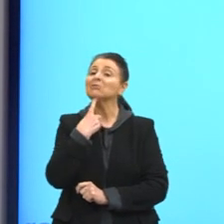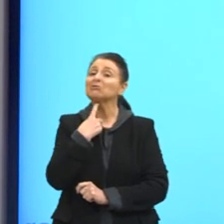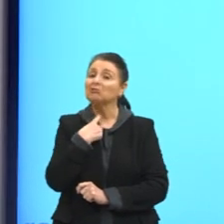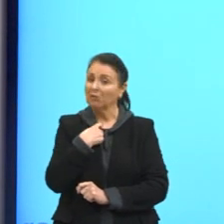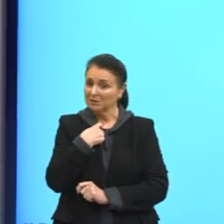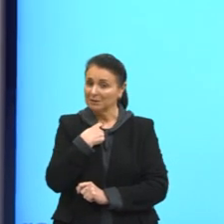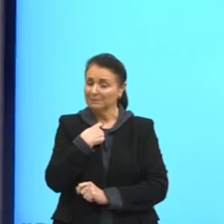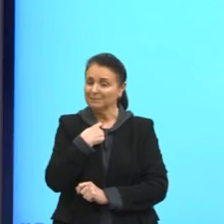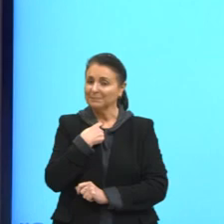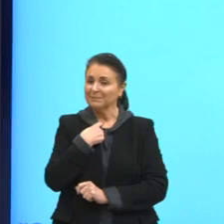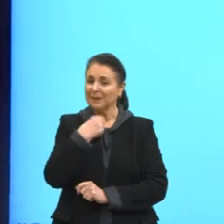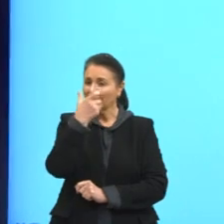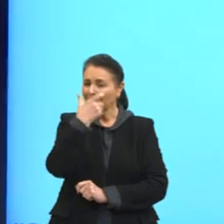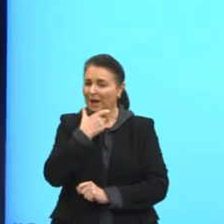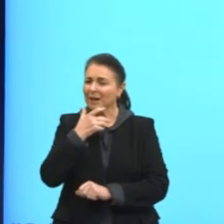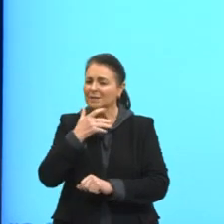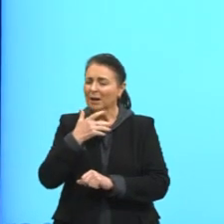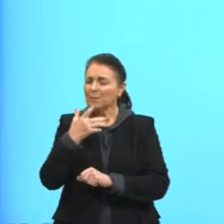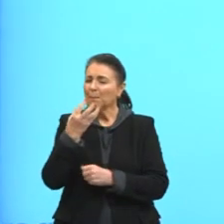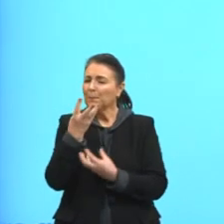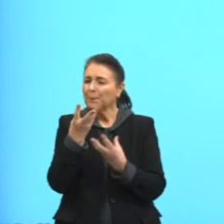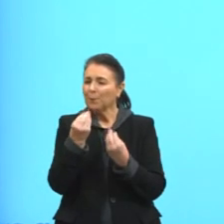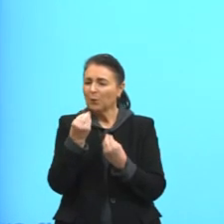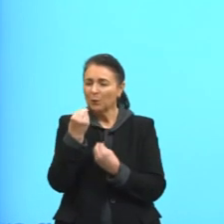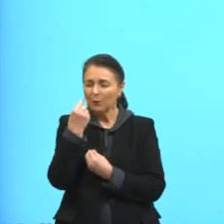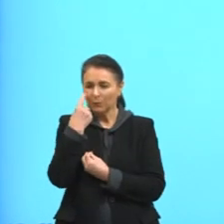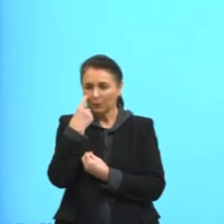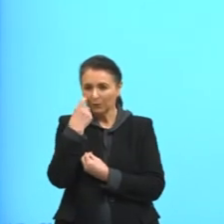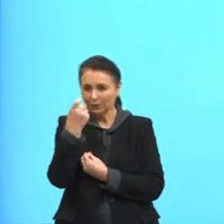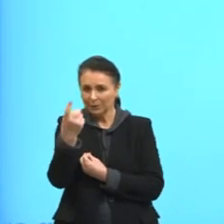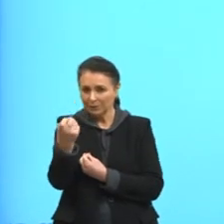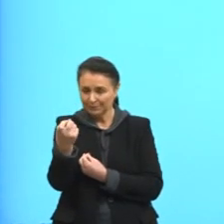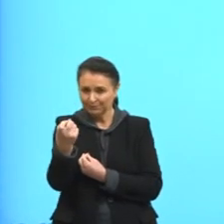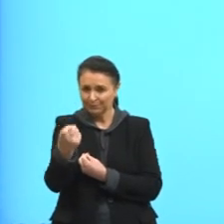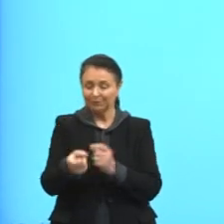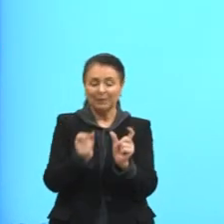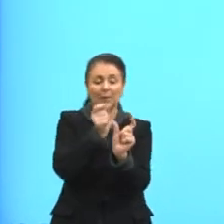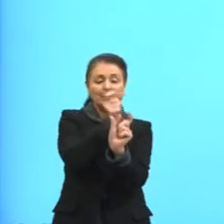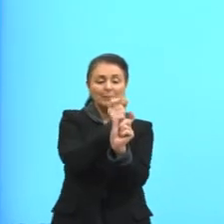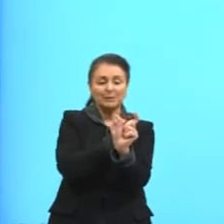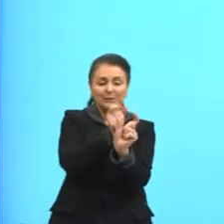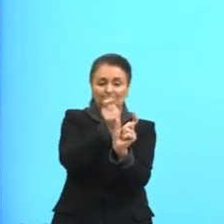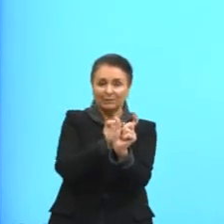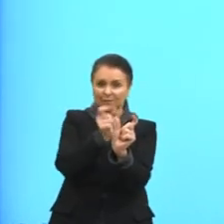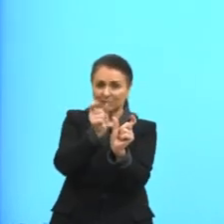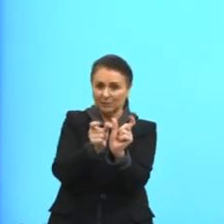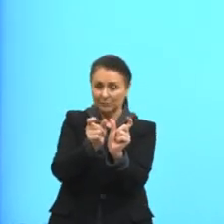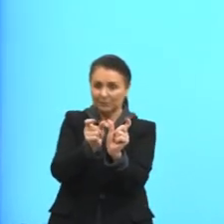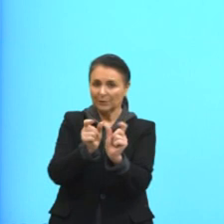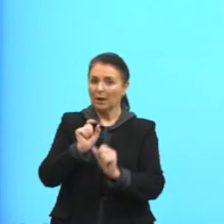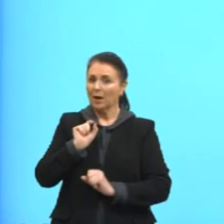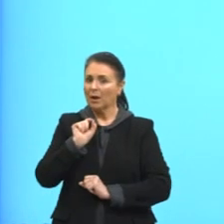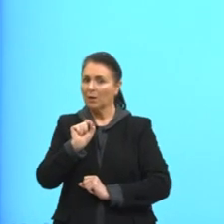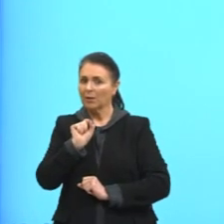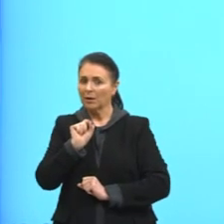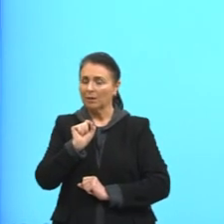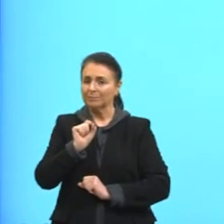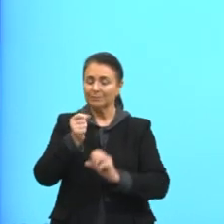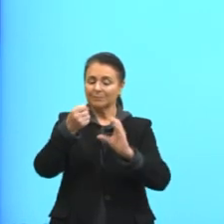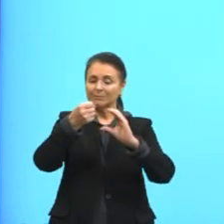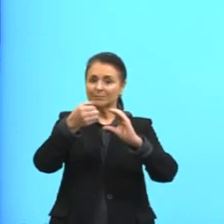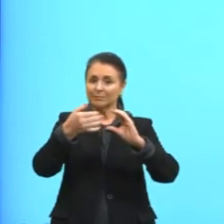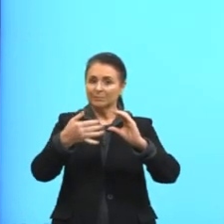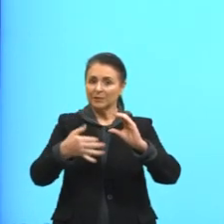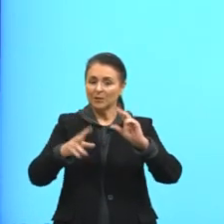mais interessantes. A personificação ou a prosopopeia é a atribuição de características